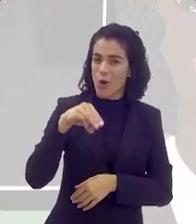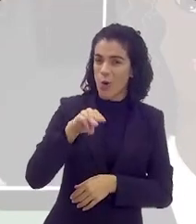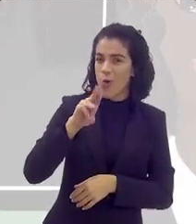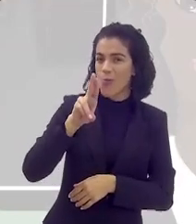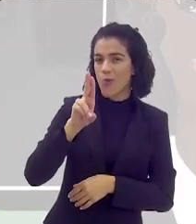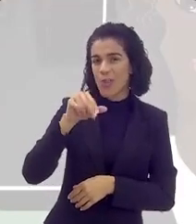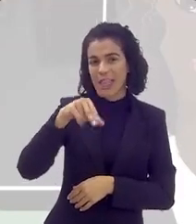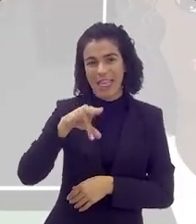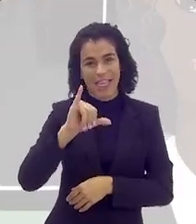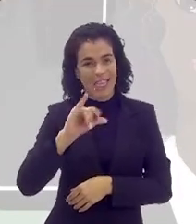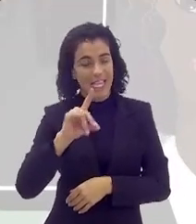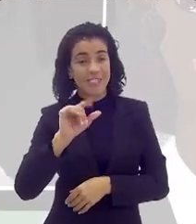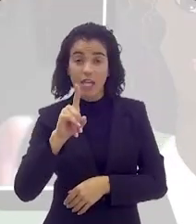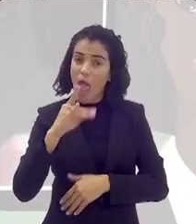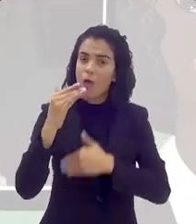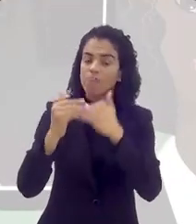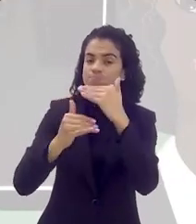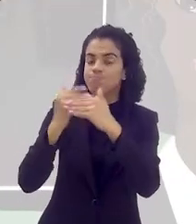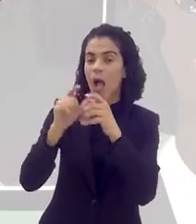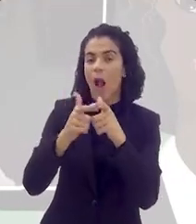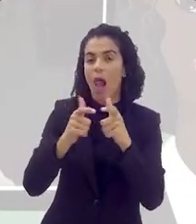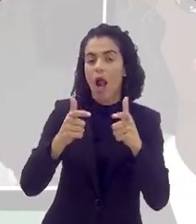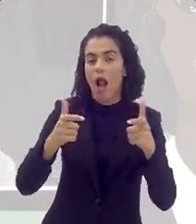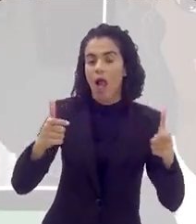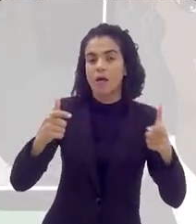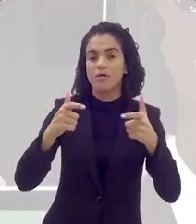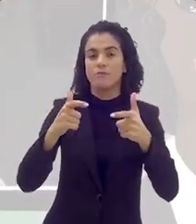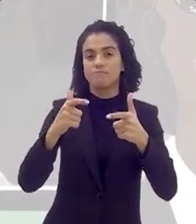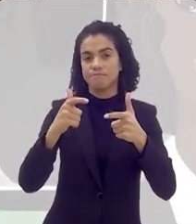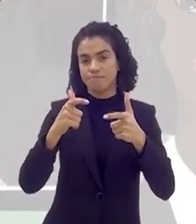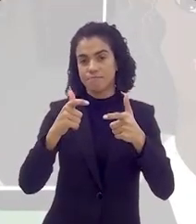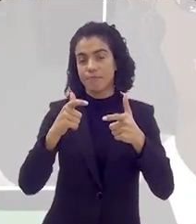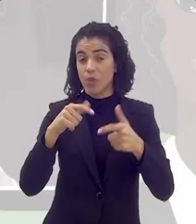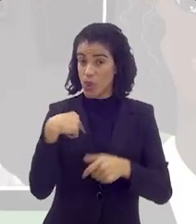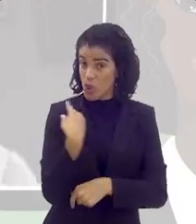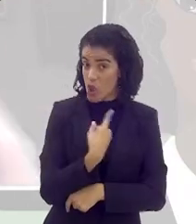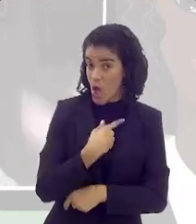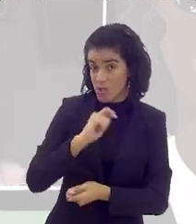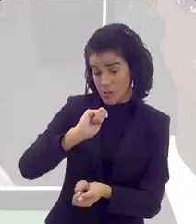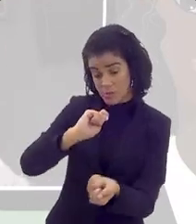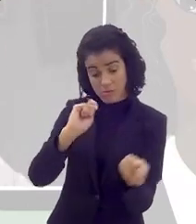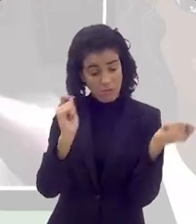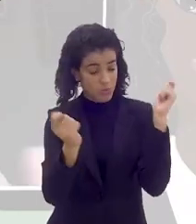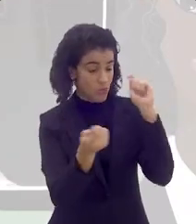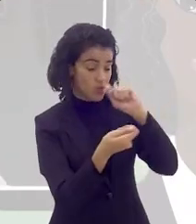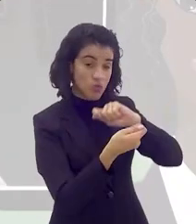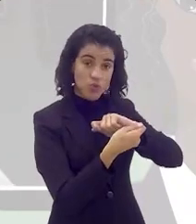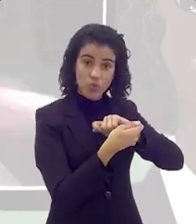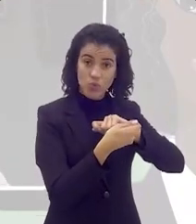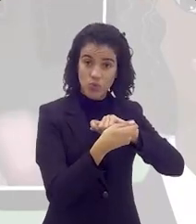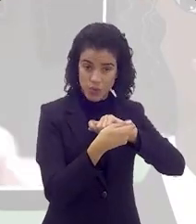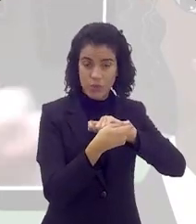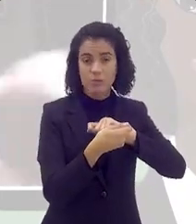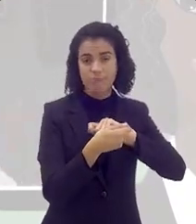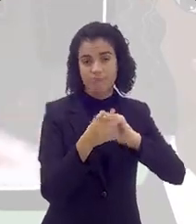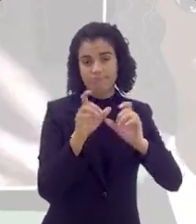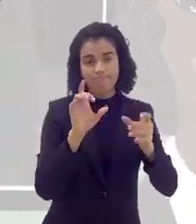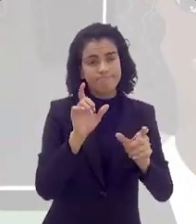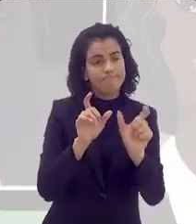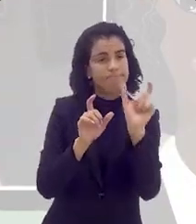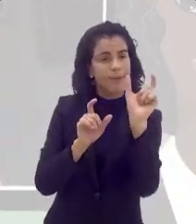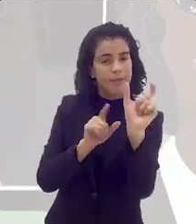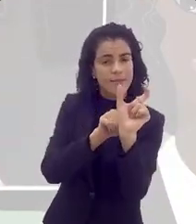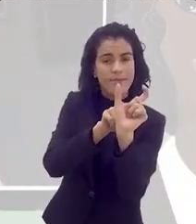recente, mas é um crescimento, a partir do momento que a gente muda esse cenário, muda esse